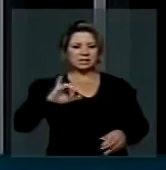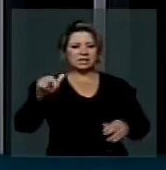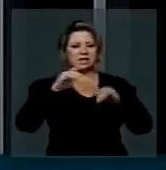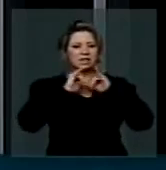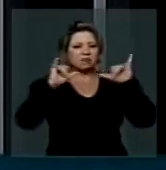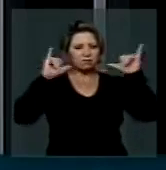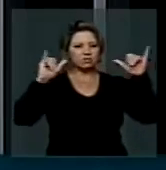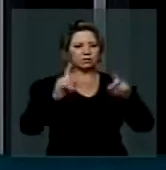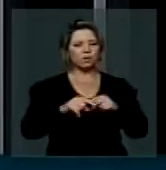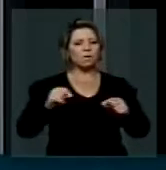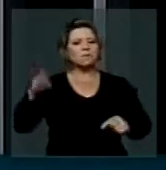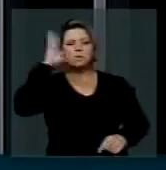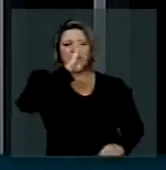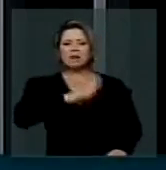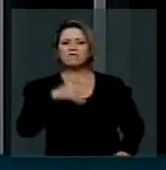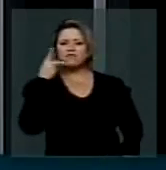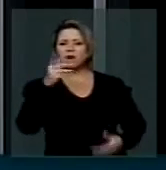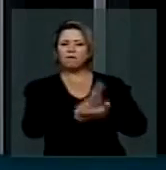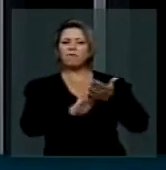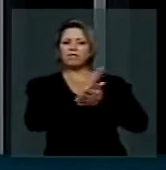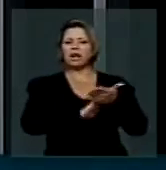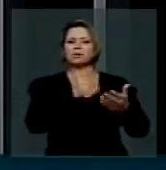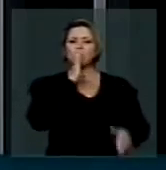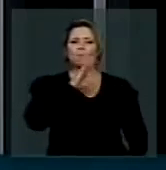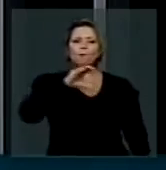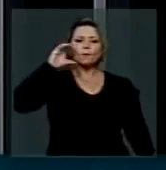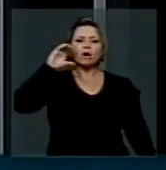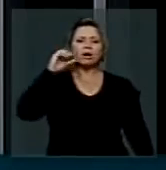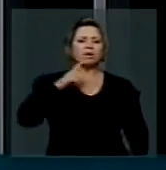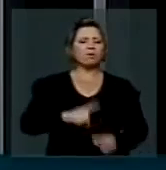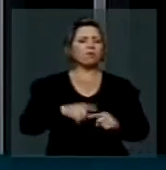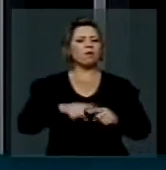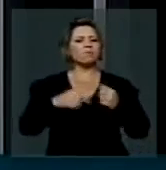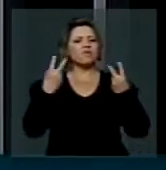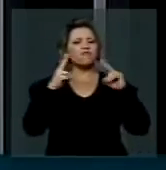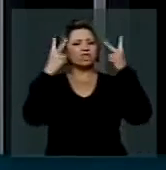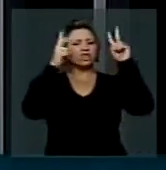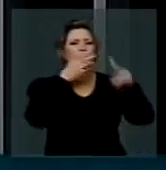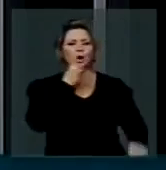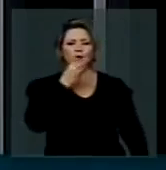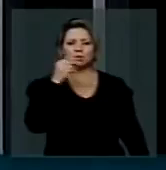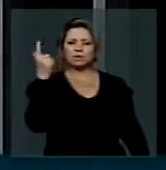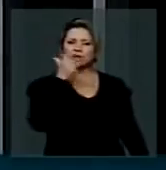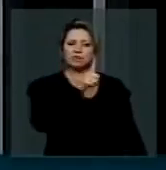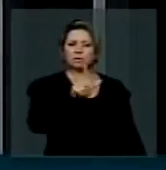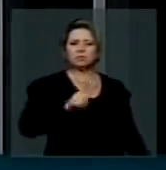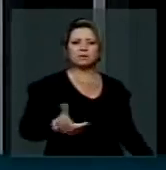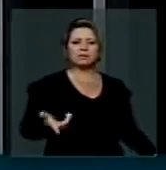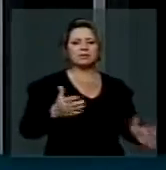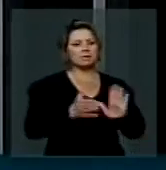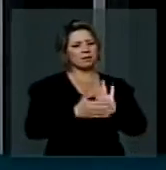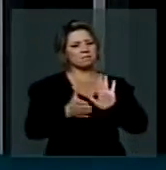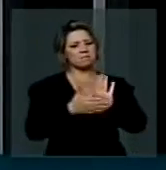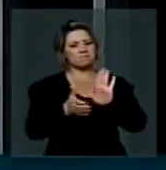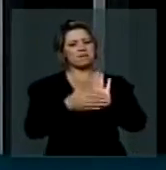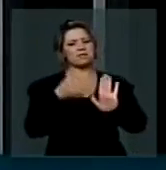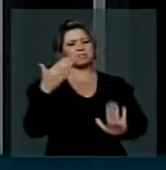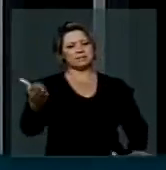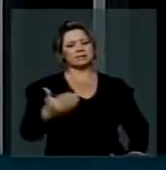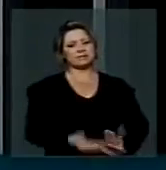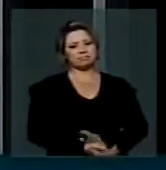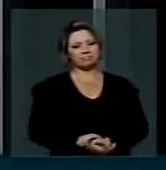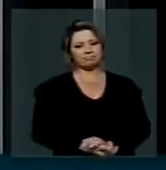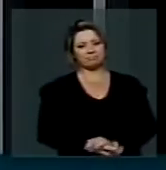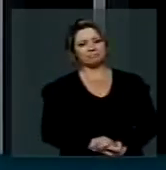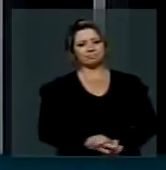comemorou esta grande vitória do senhor Adenor, do engenheiro Adenor Martins de Araújo. Muito